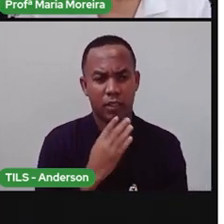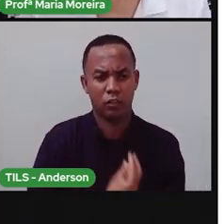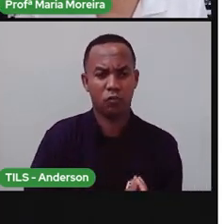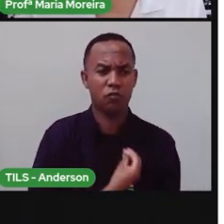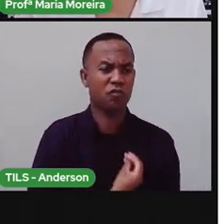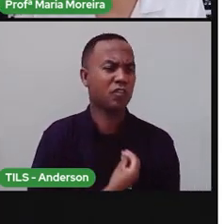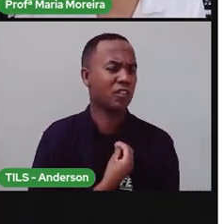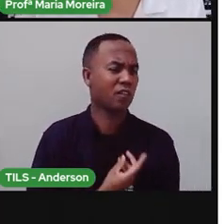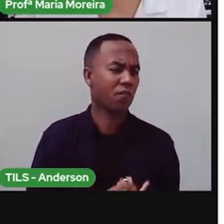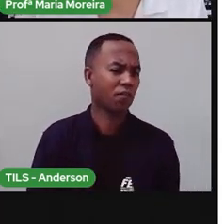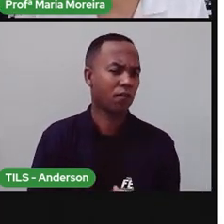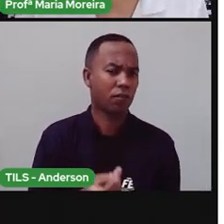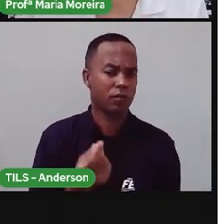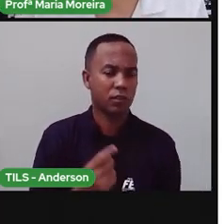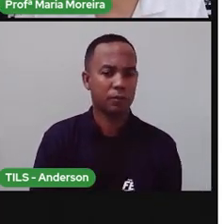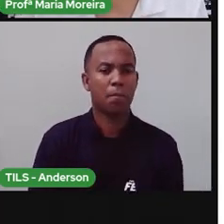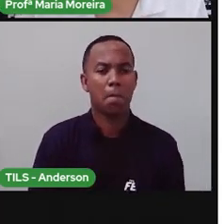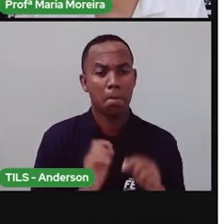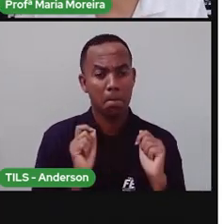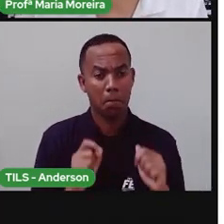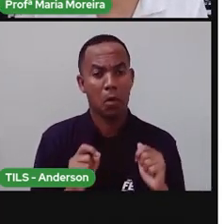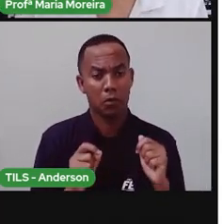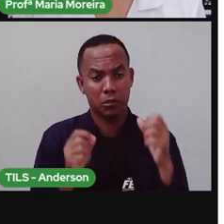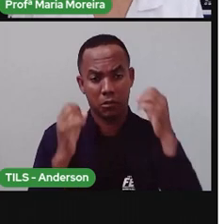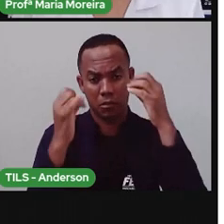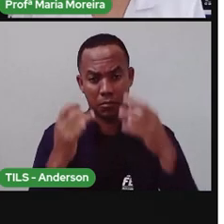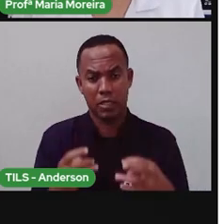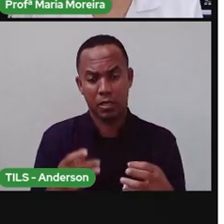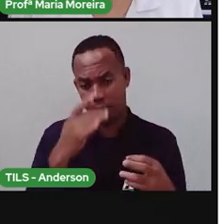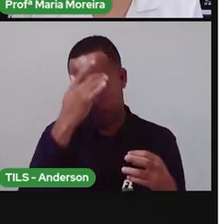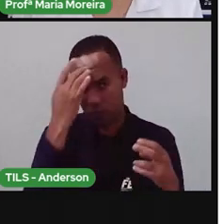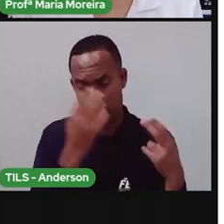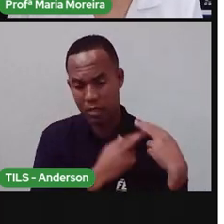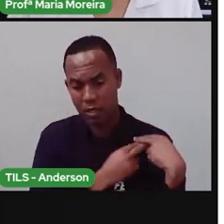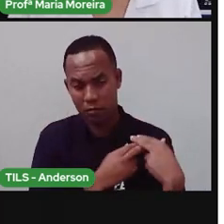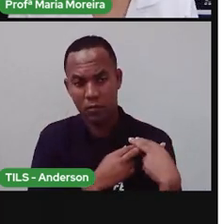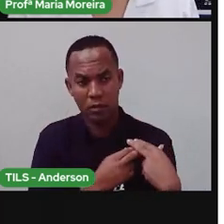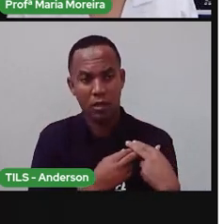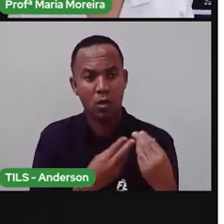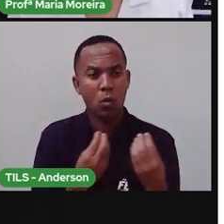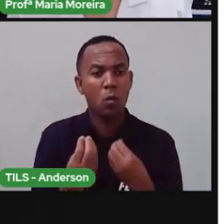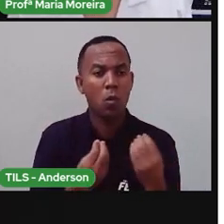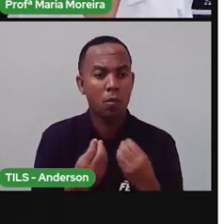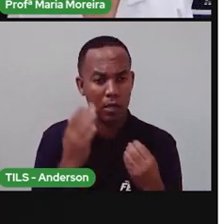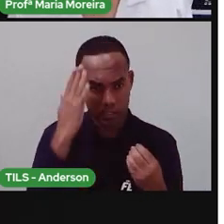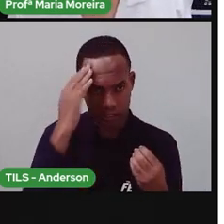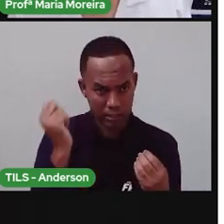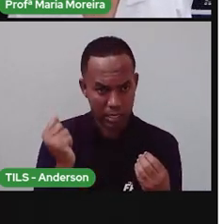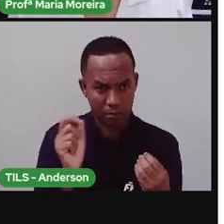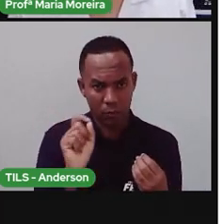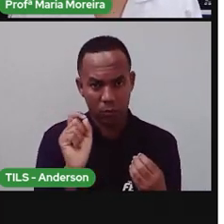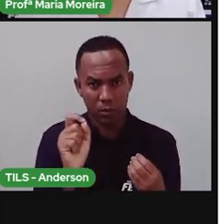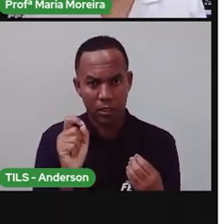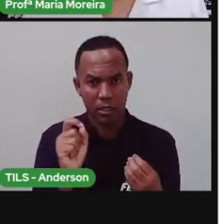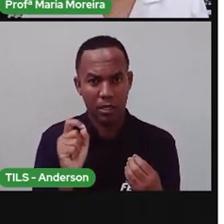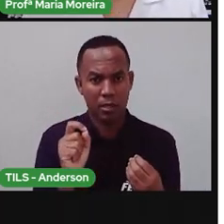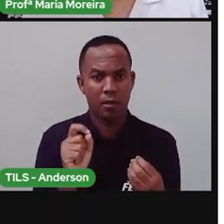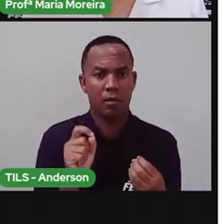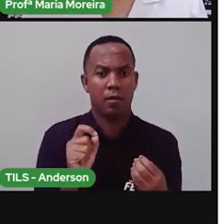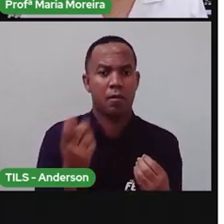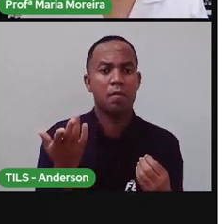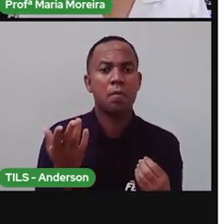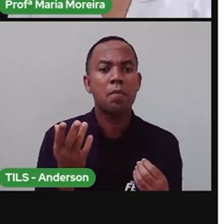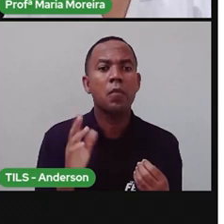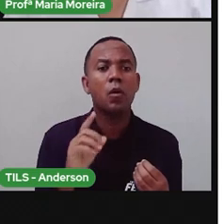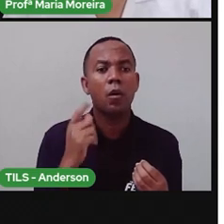inteira. Inclusive, podem contar aí pros responsáveis de vocês, né? Se eles estiverem aí, vocês já podem. Olha, você sabe o que é a biosfera? Você sabe o que é a